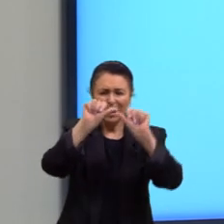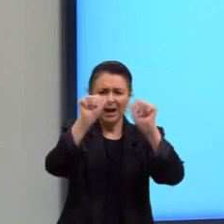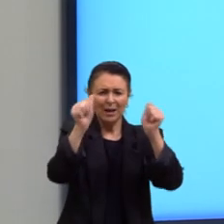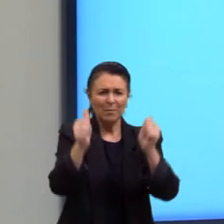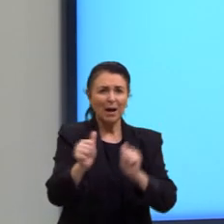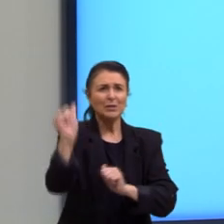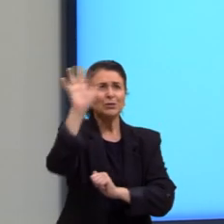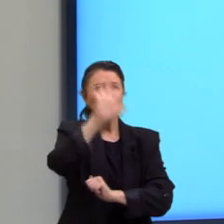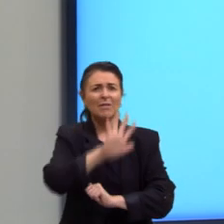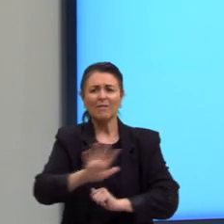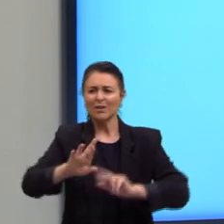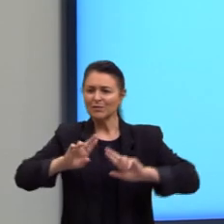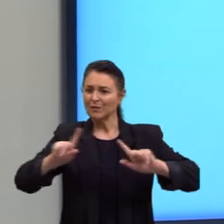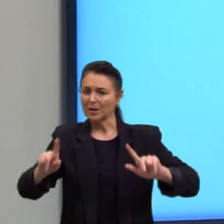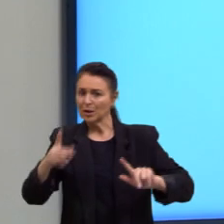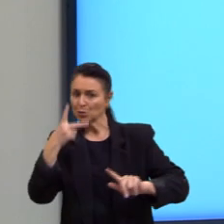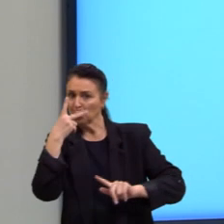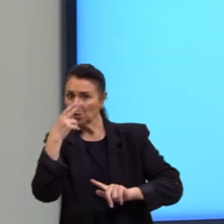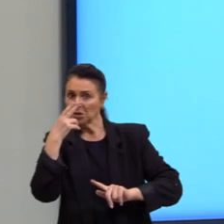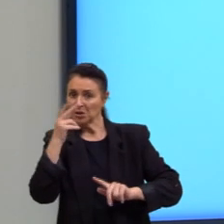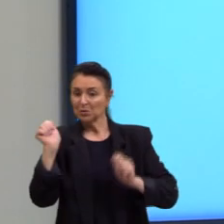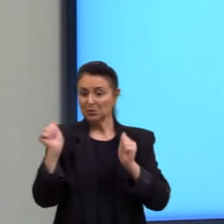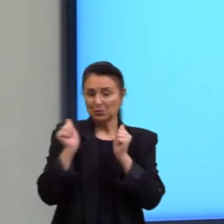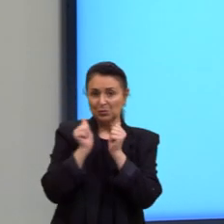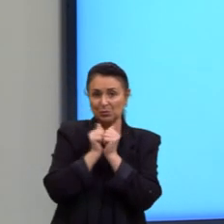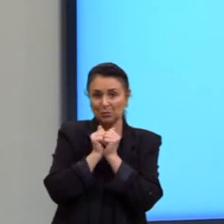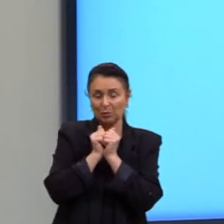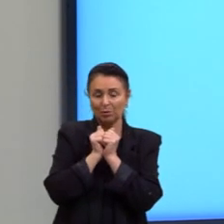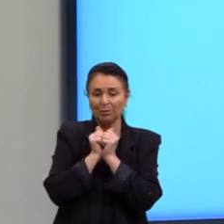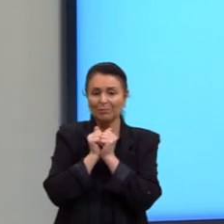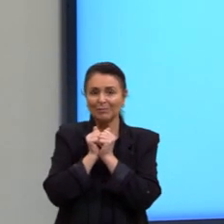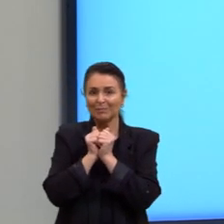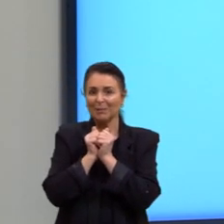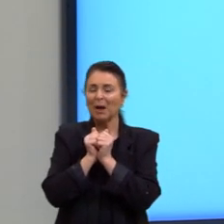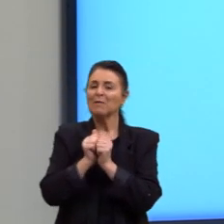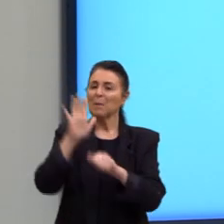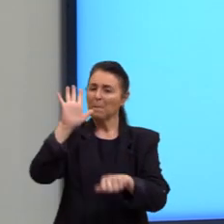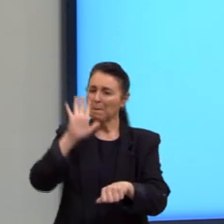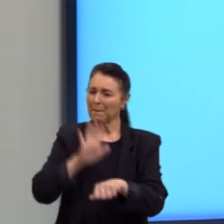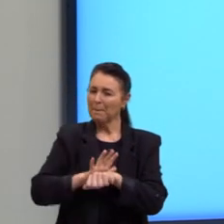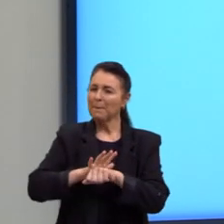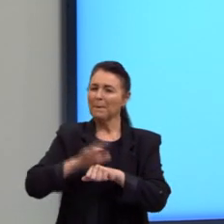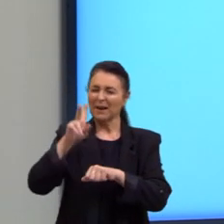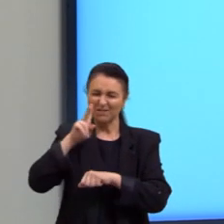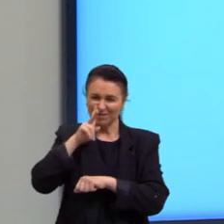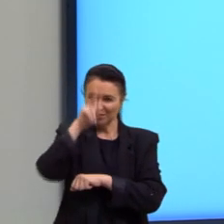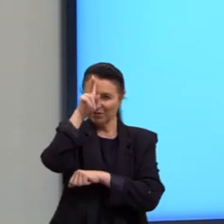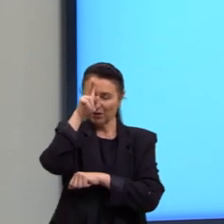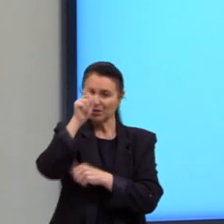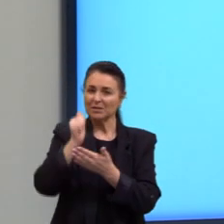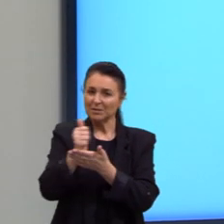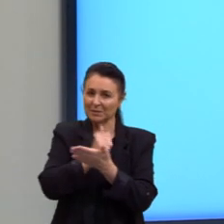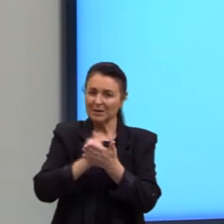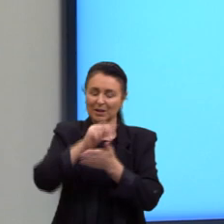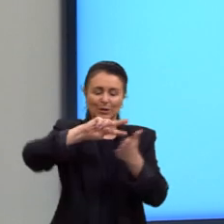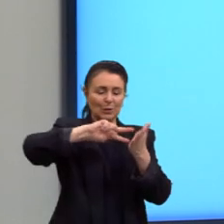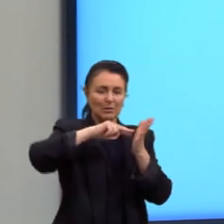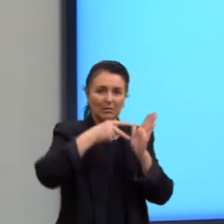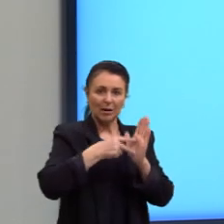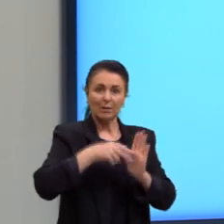diferentes ou semelhantes, juntas, reforcem e embasem os significados.